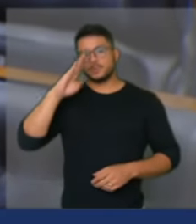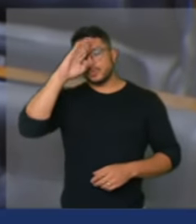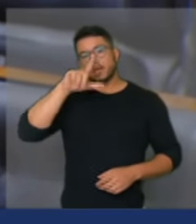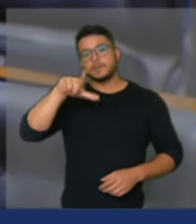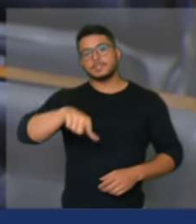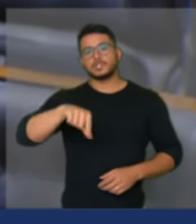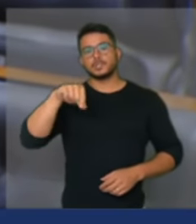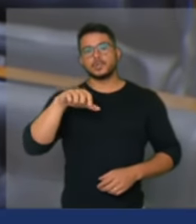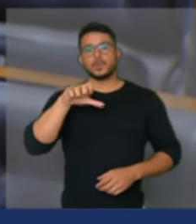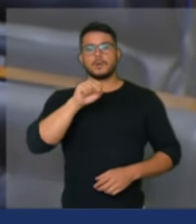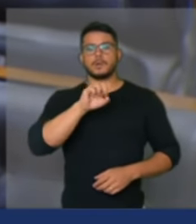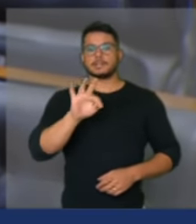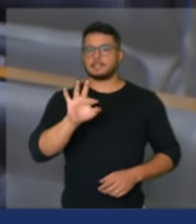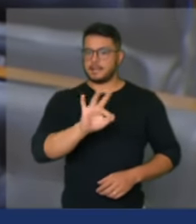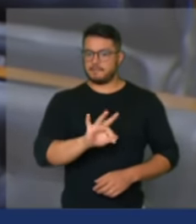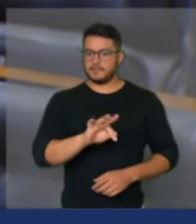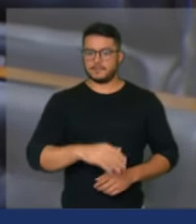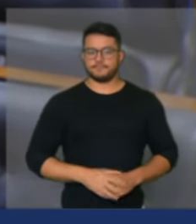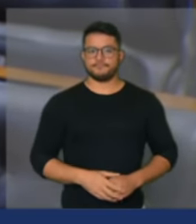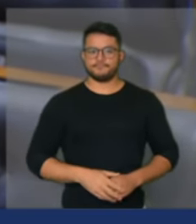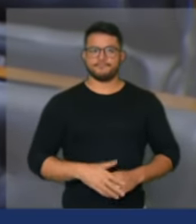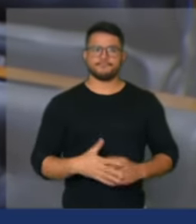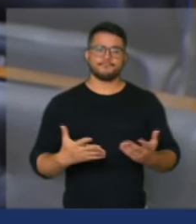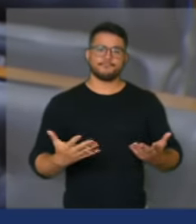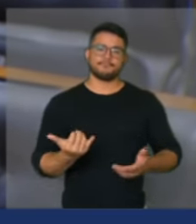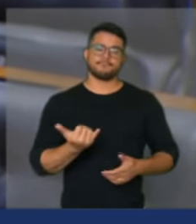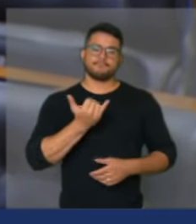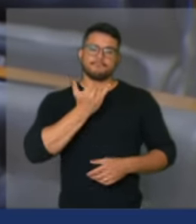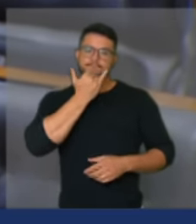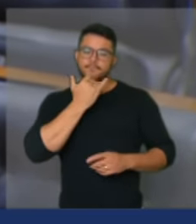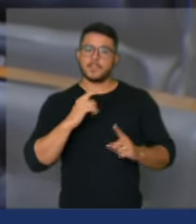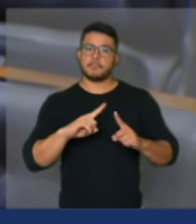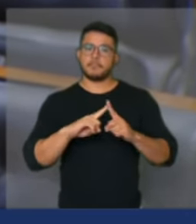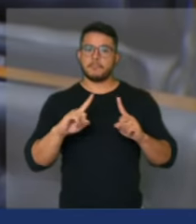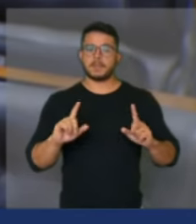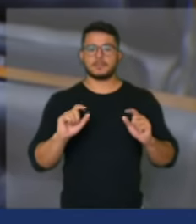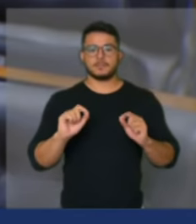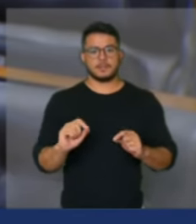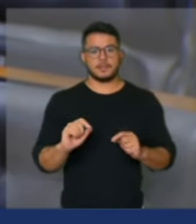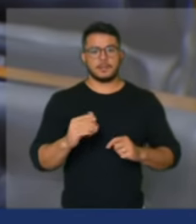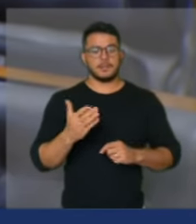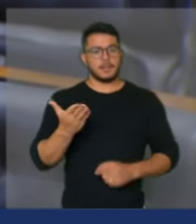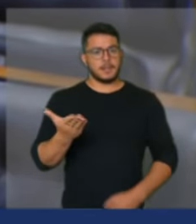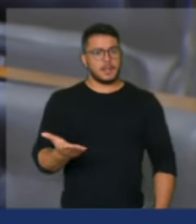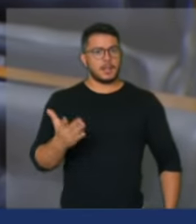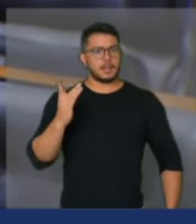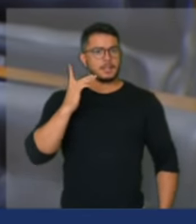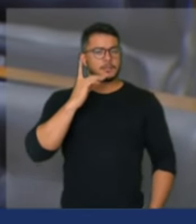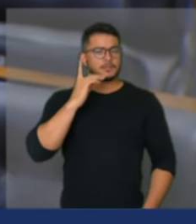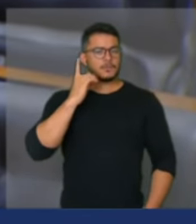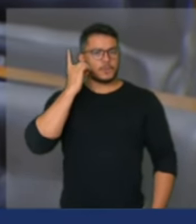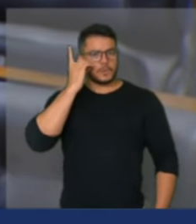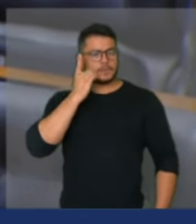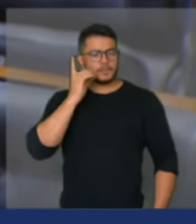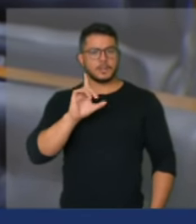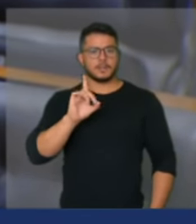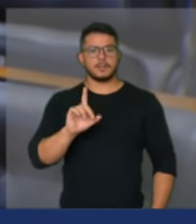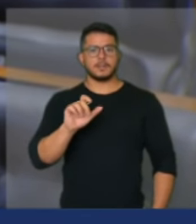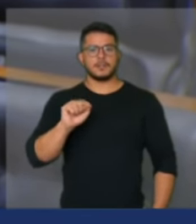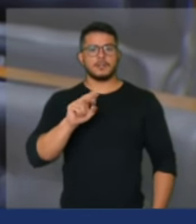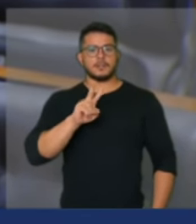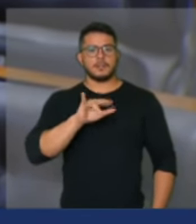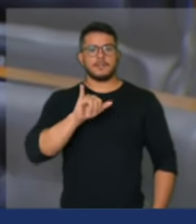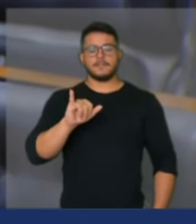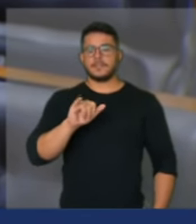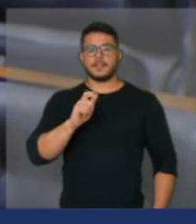justifica o Davi Alcolumbre presidente da CCJ do Senado não estabelecer essa